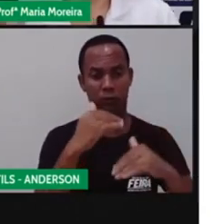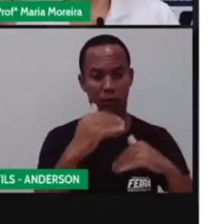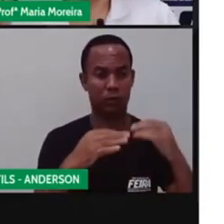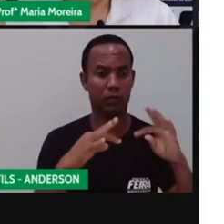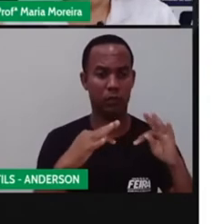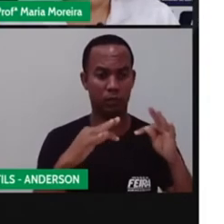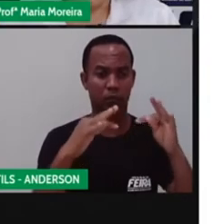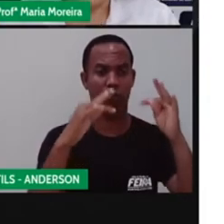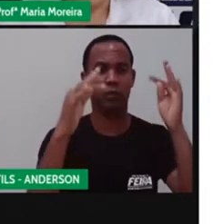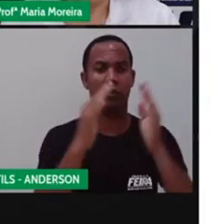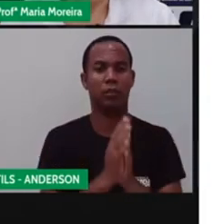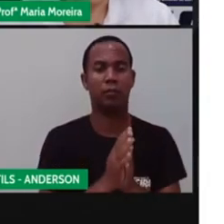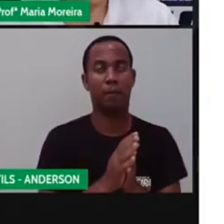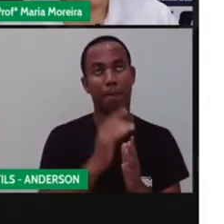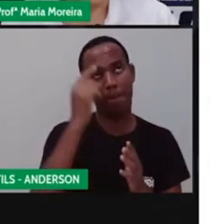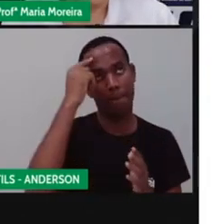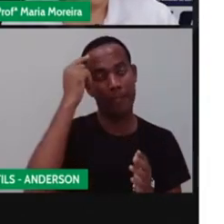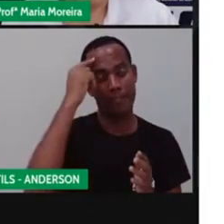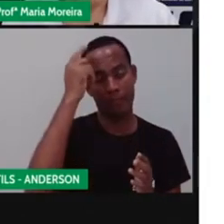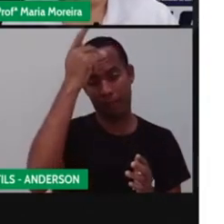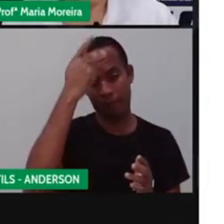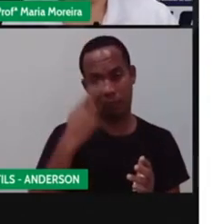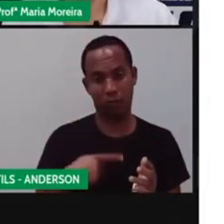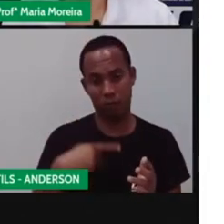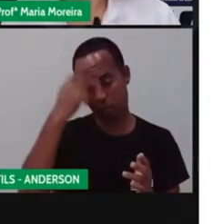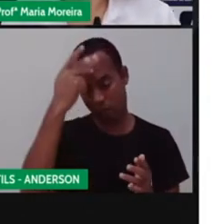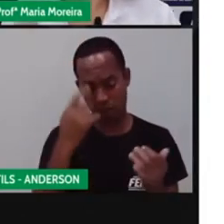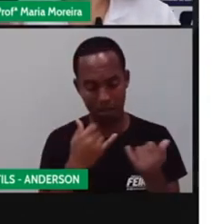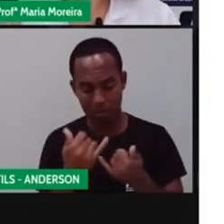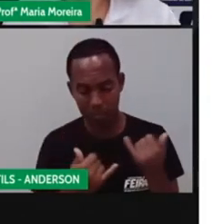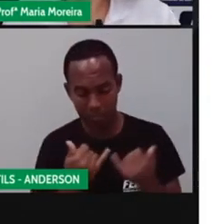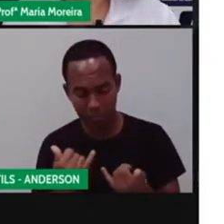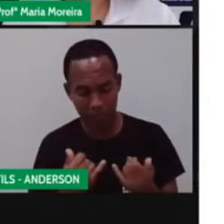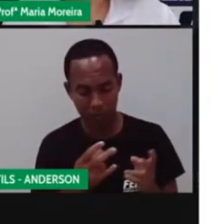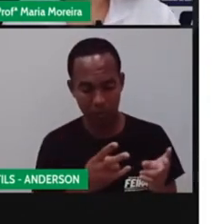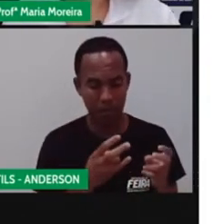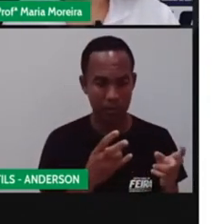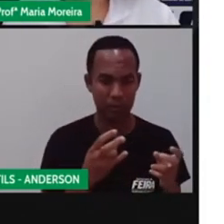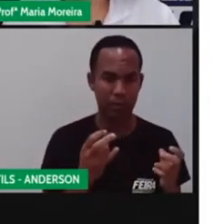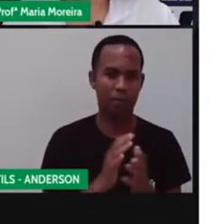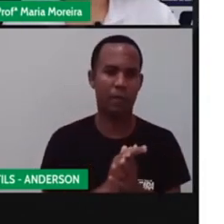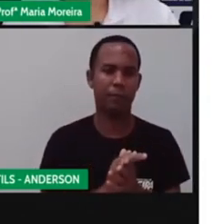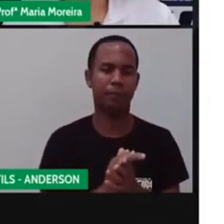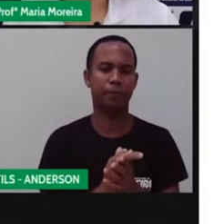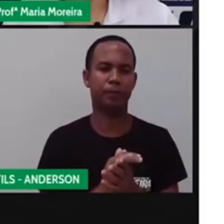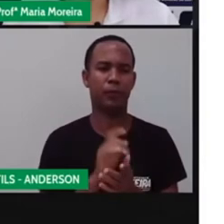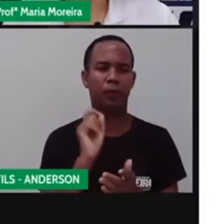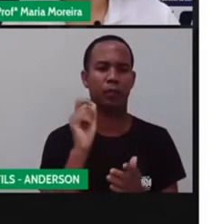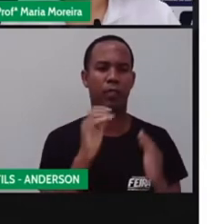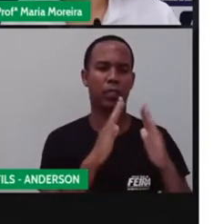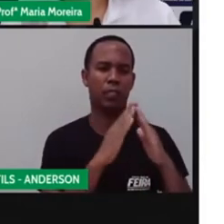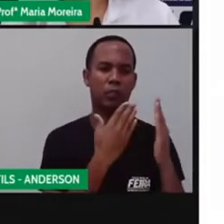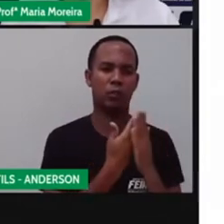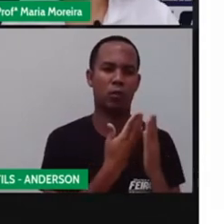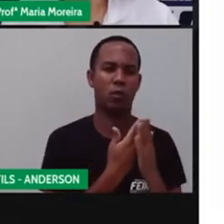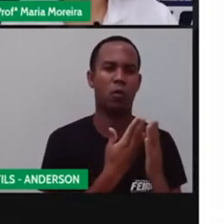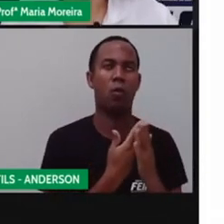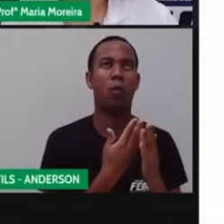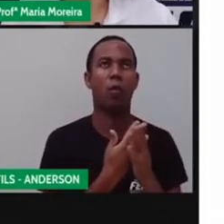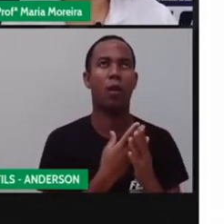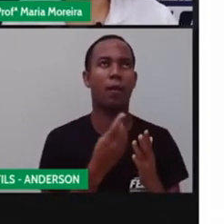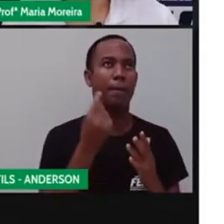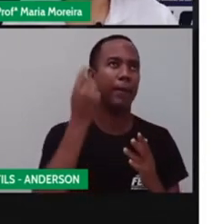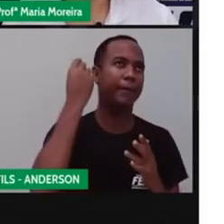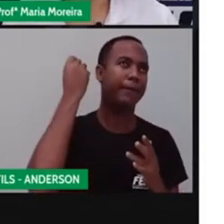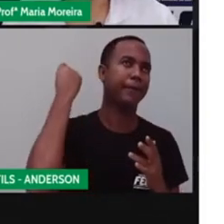Essas relações interpessoais acontecem ainda através do brinquedo. Vocês aí, na época que ainda estavam na escola, né? Vamos voltar em